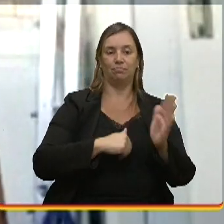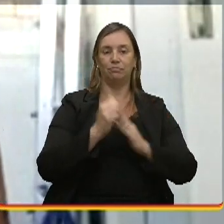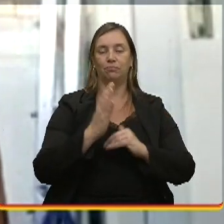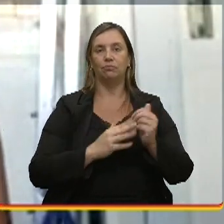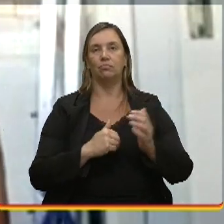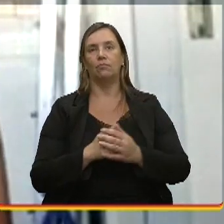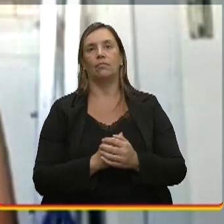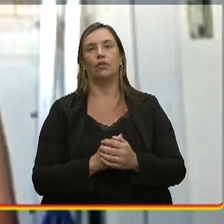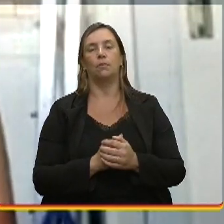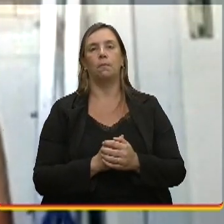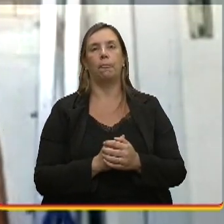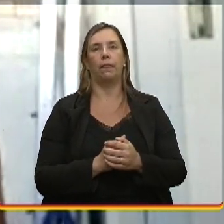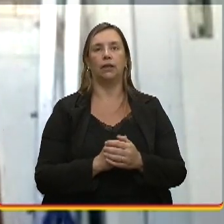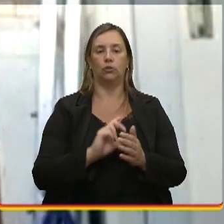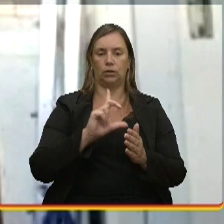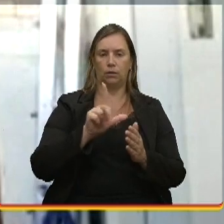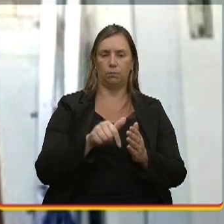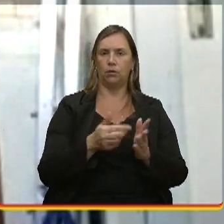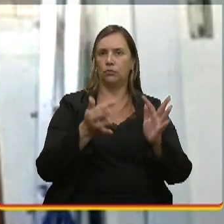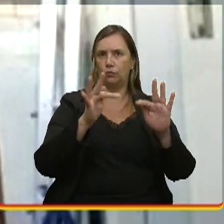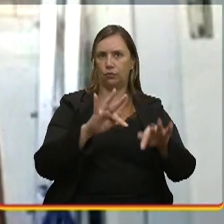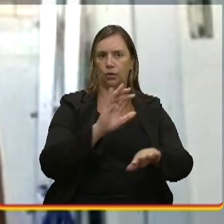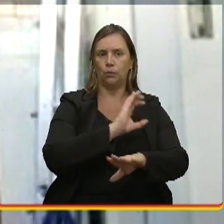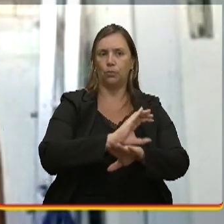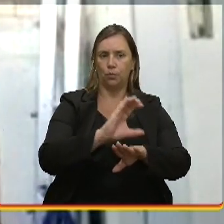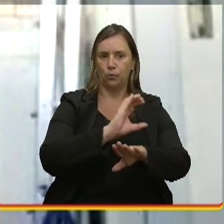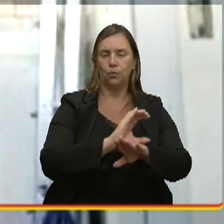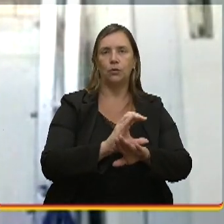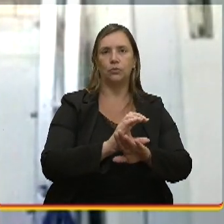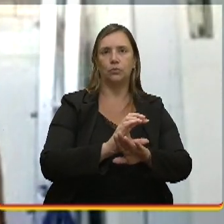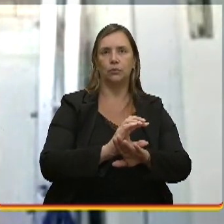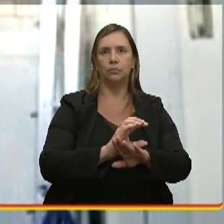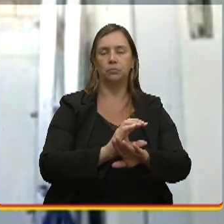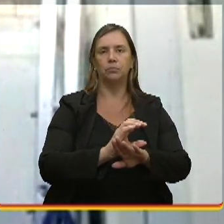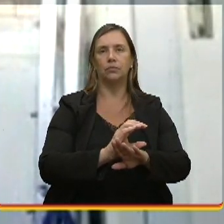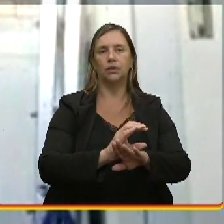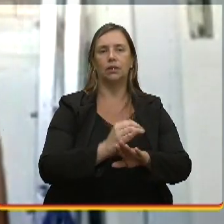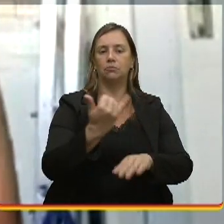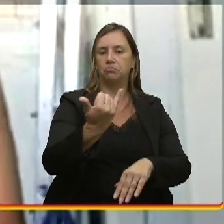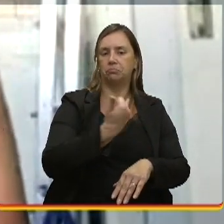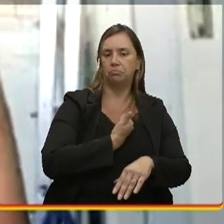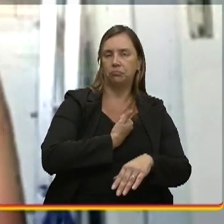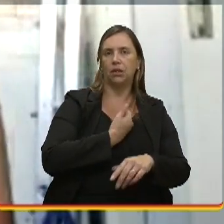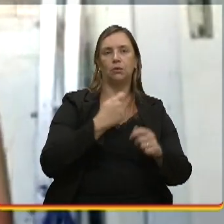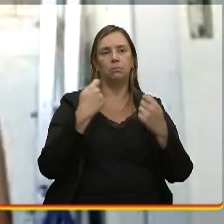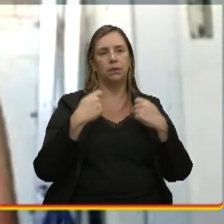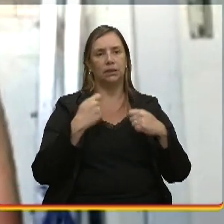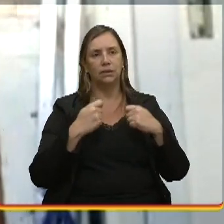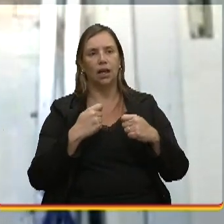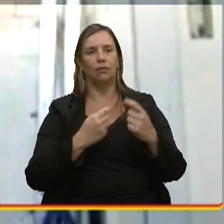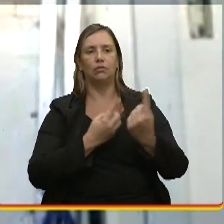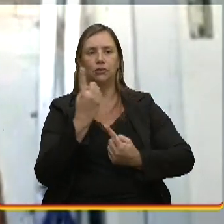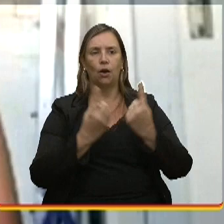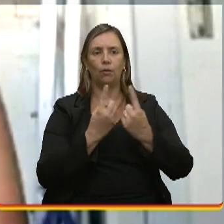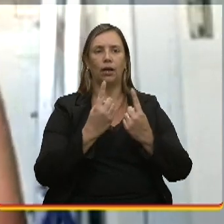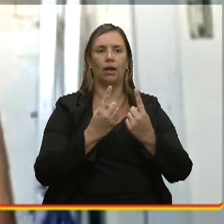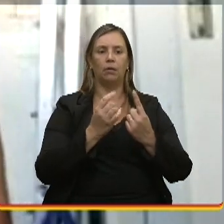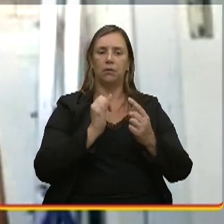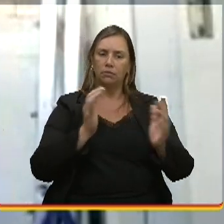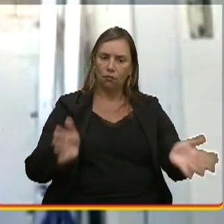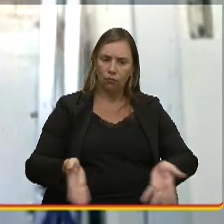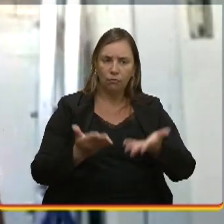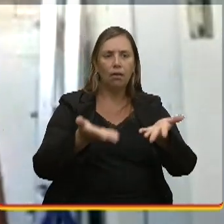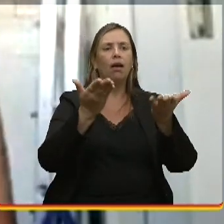foi o retorno que ela me trouxe depois do curso, foi assim, Aline, o que eu precisava era disso, era alguém para me dizer, vai, que eu estou contigo